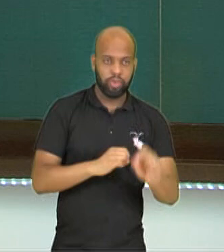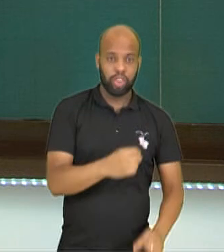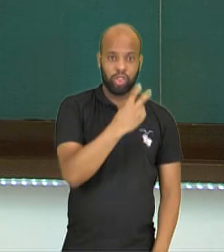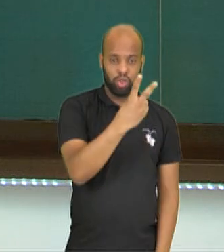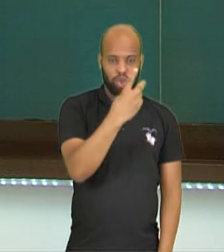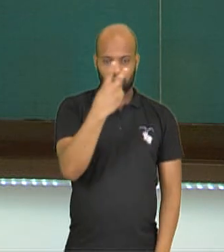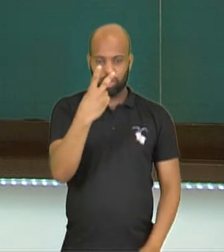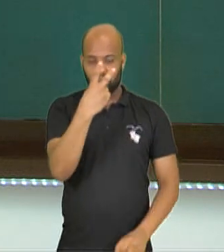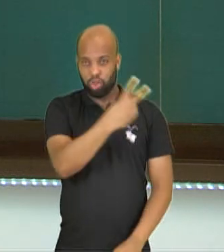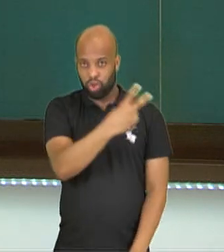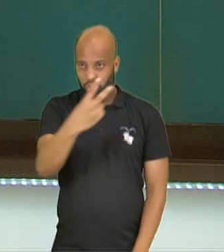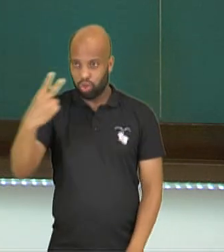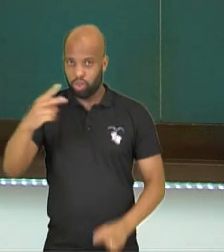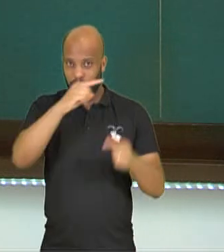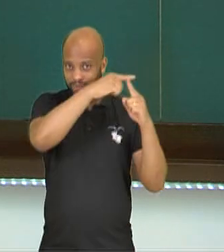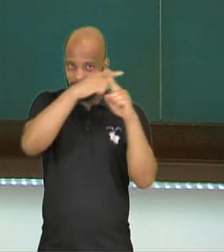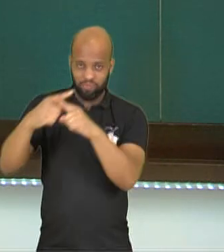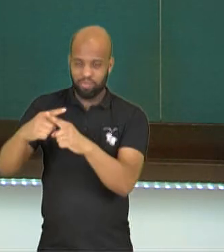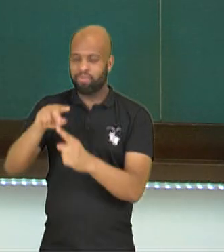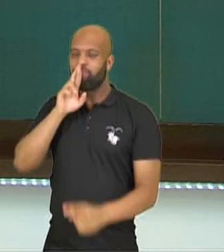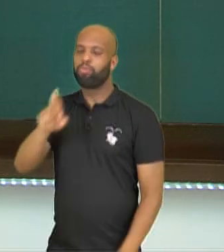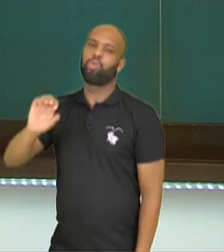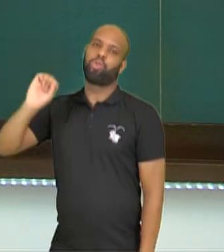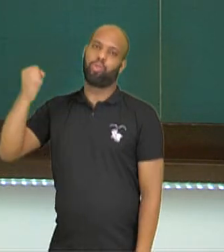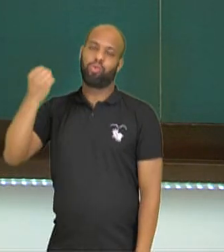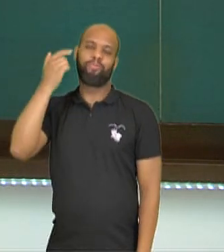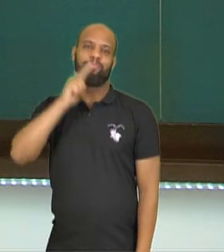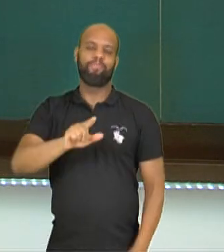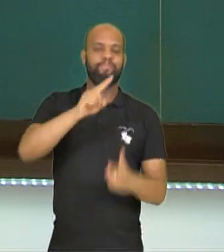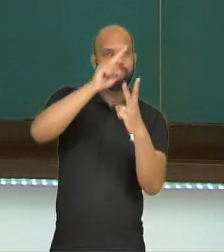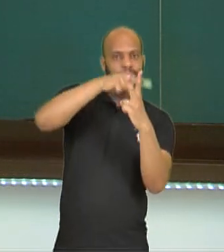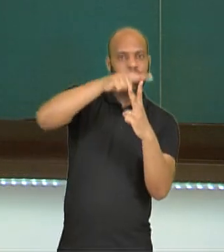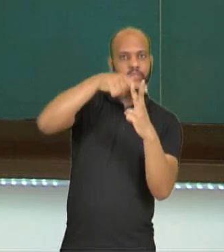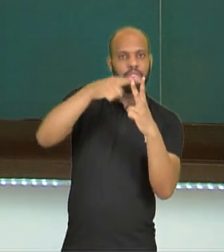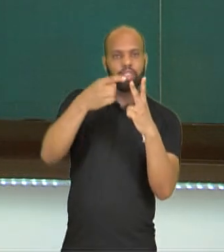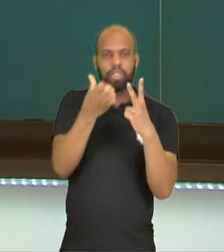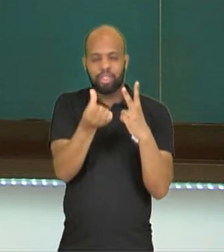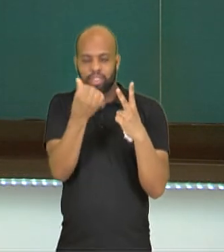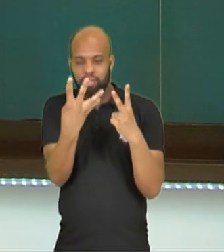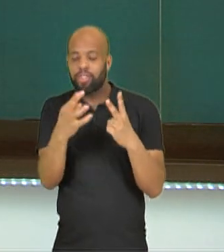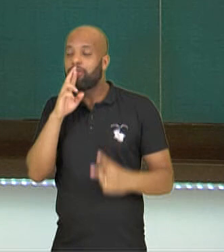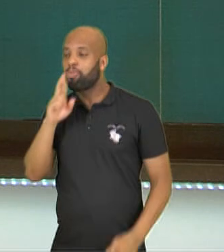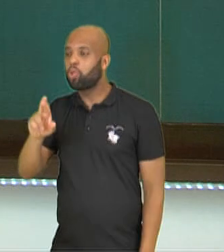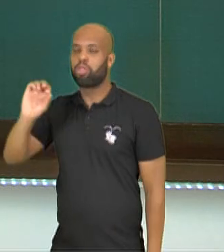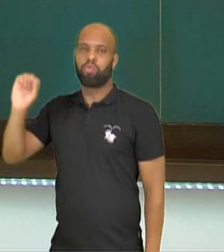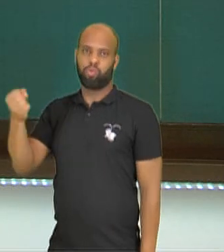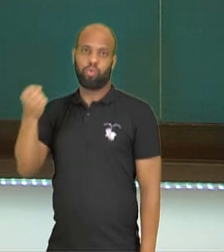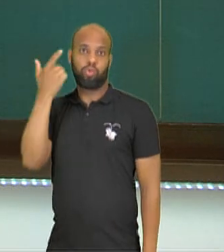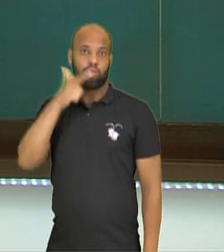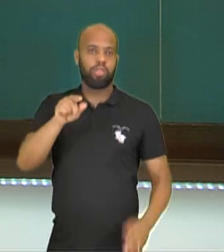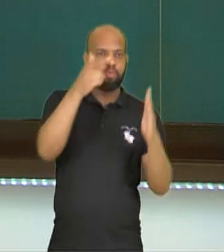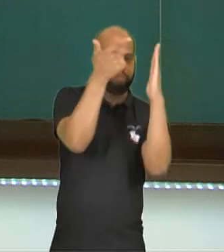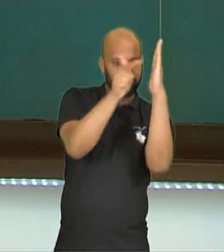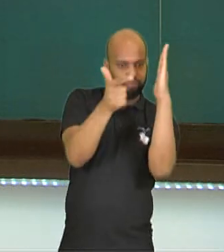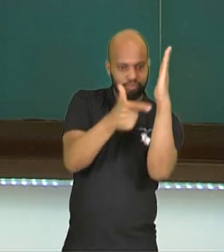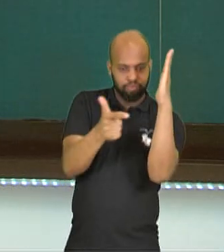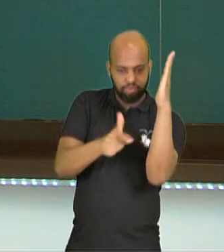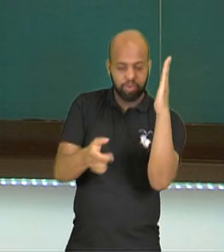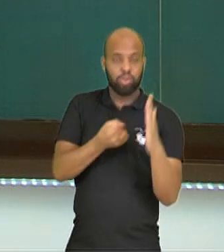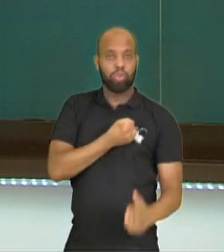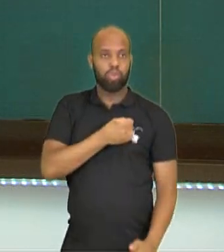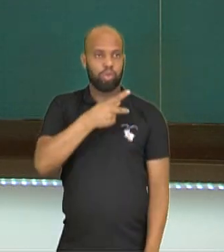da potência, que nós podemos determinar a raiz através dessa fatoração em números primos, ok?